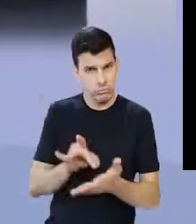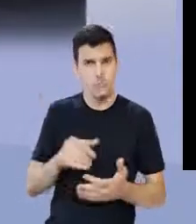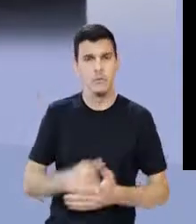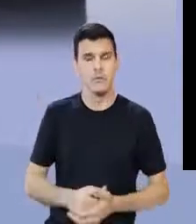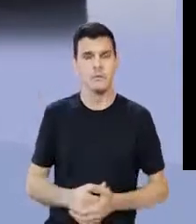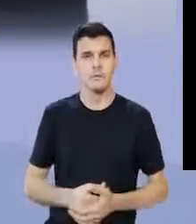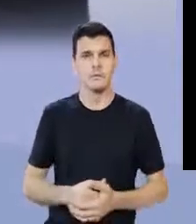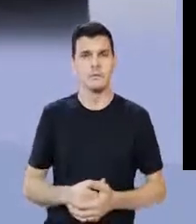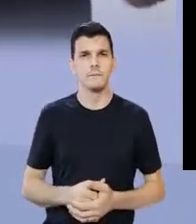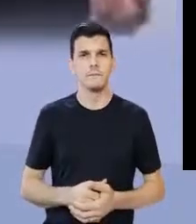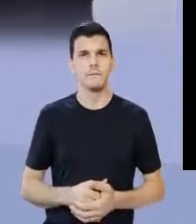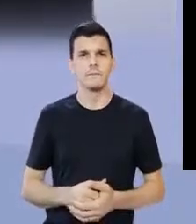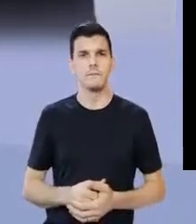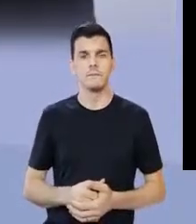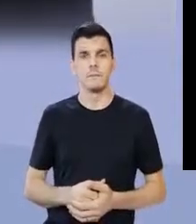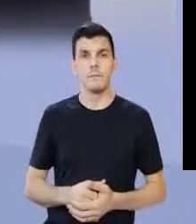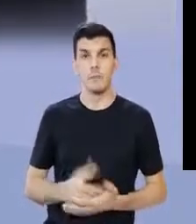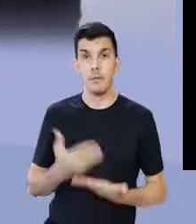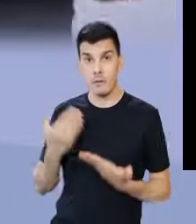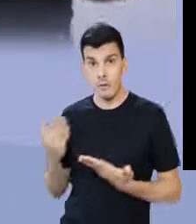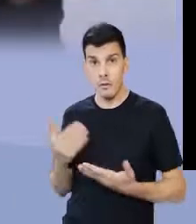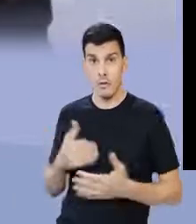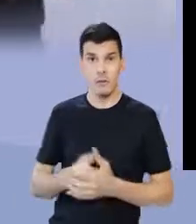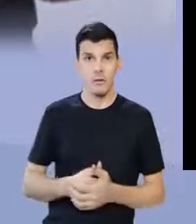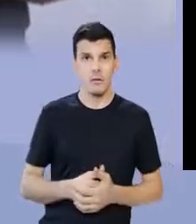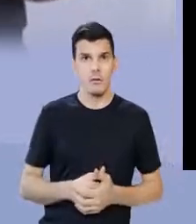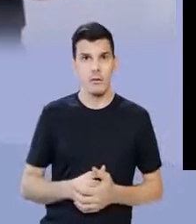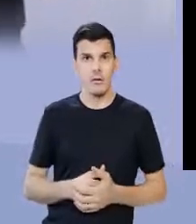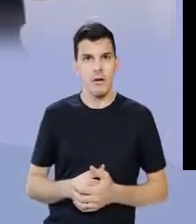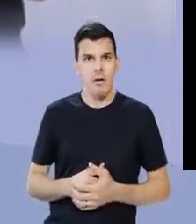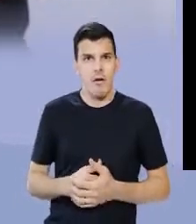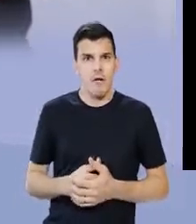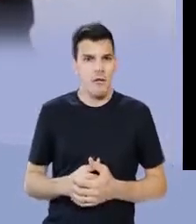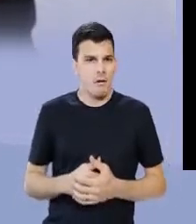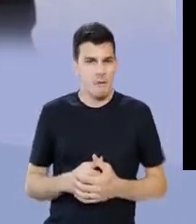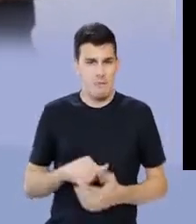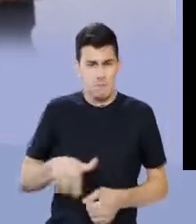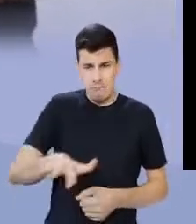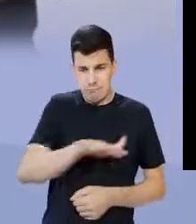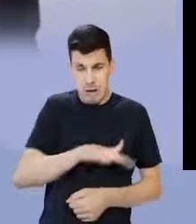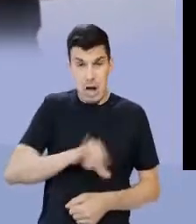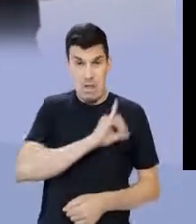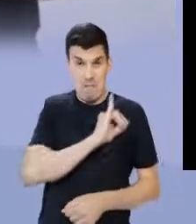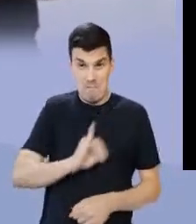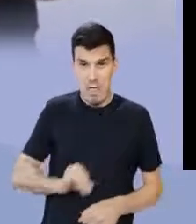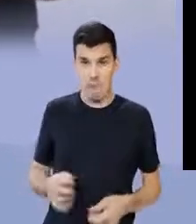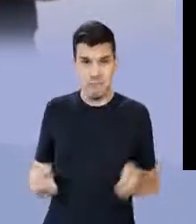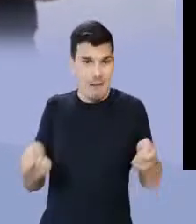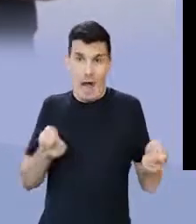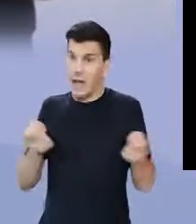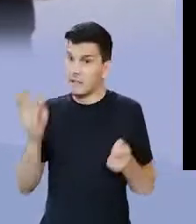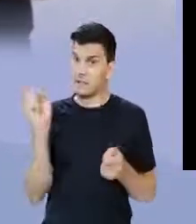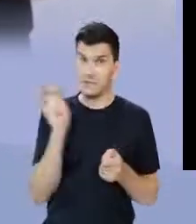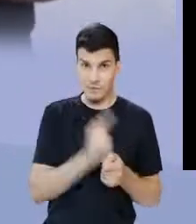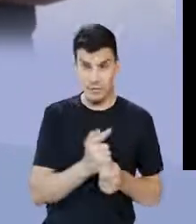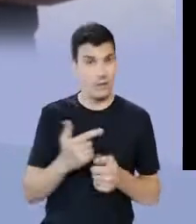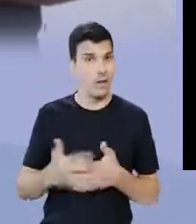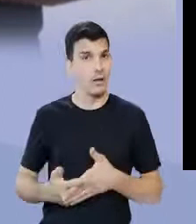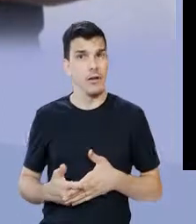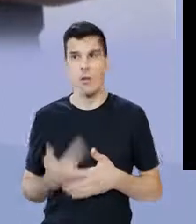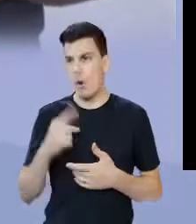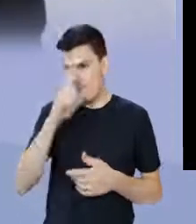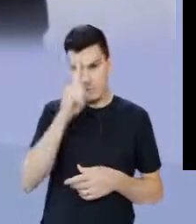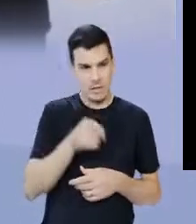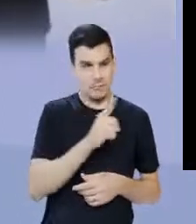chega de fato ao fim do Império Romano? o gigantismo, o tamanho do Império se torna ingovernado, eu não